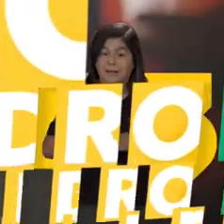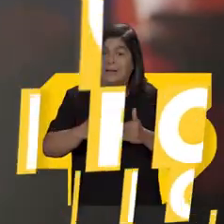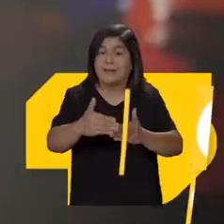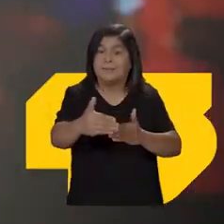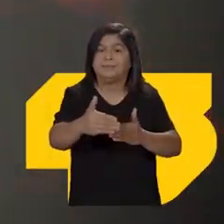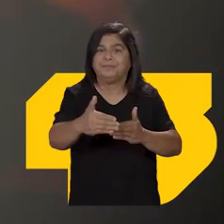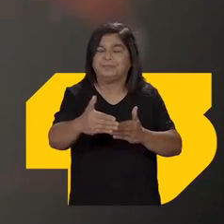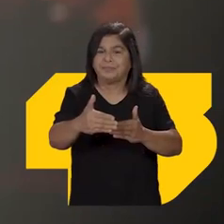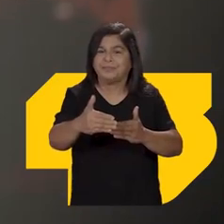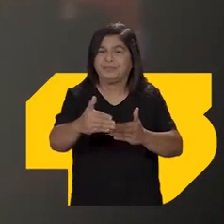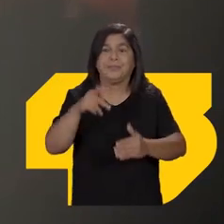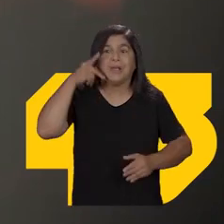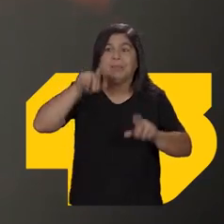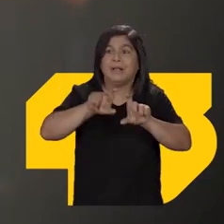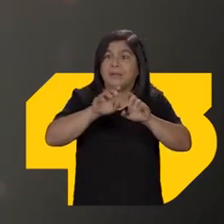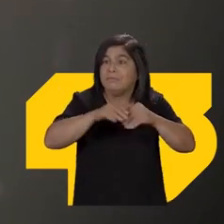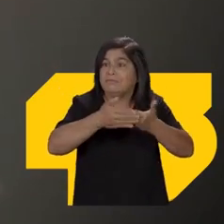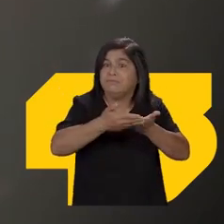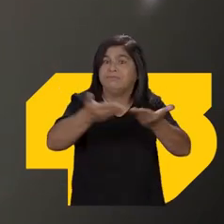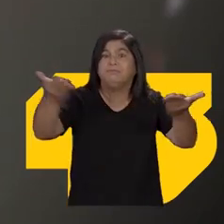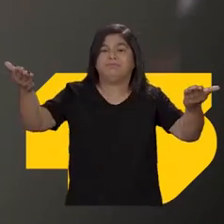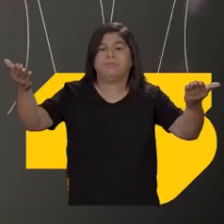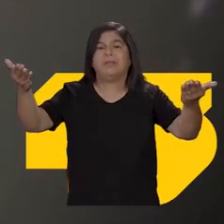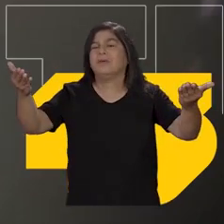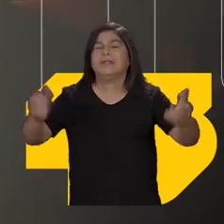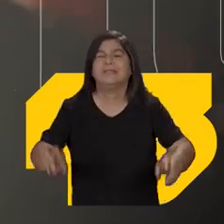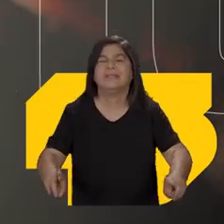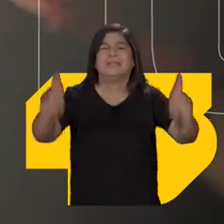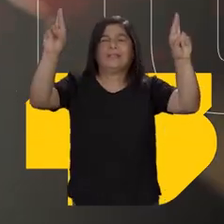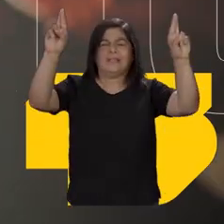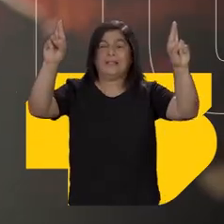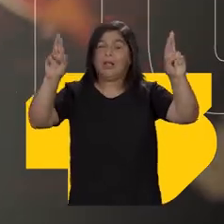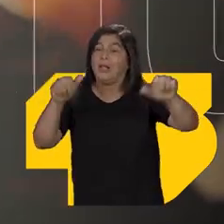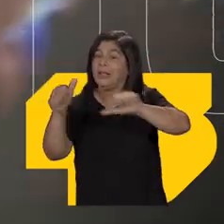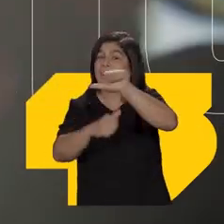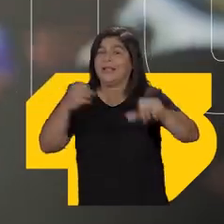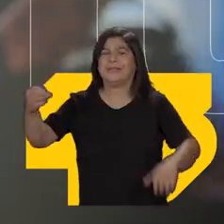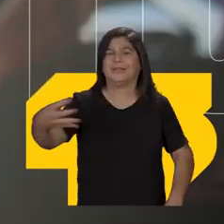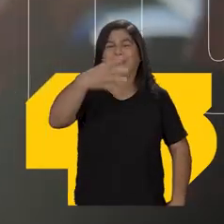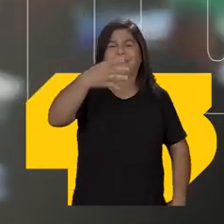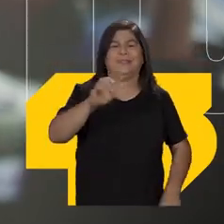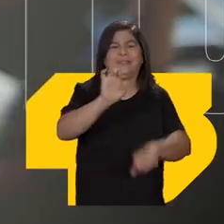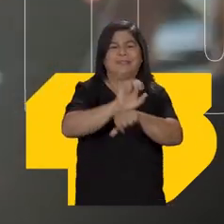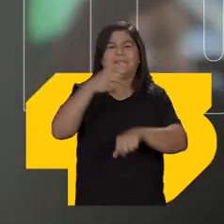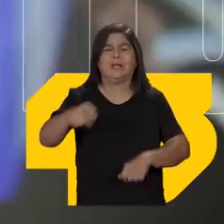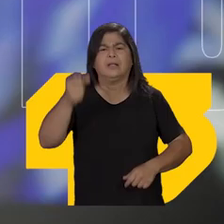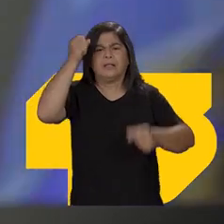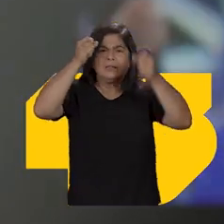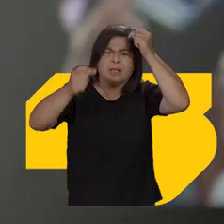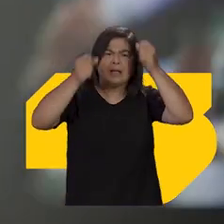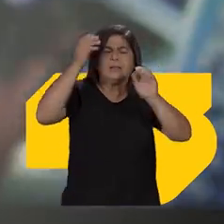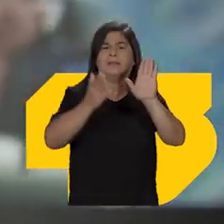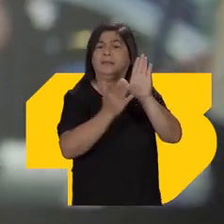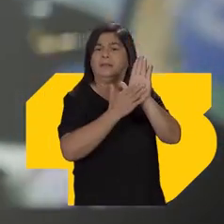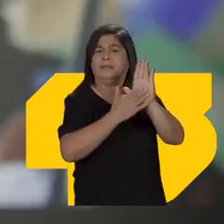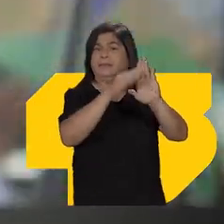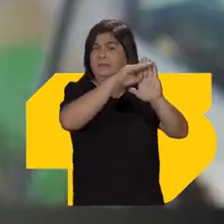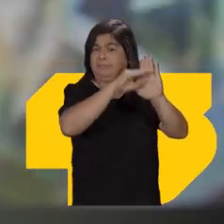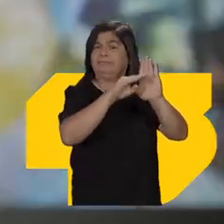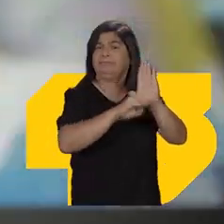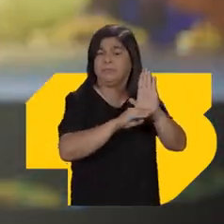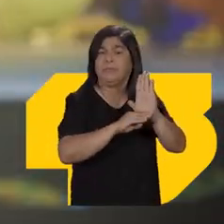Falta pouco para a esperança tomar conta da Paraíba. Bora escolher um novo futuro para o nosso Estado. Falar das nossas ideias, das nossas